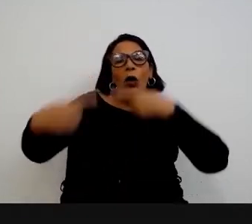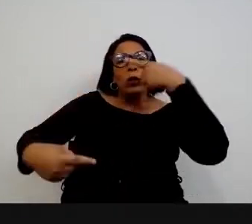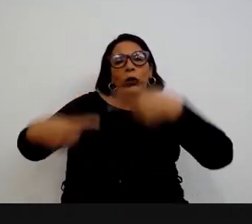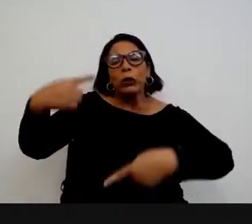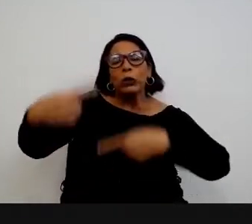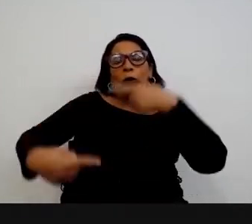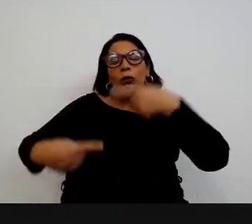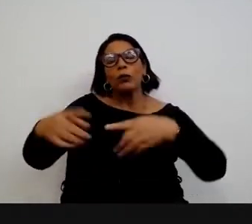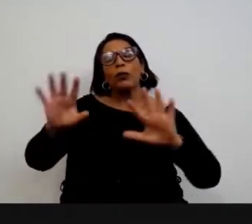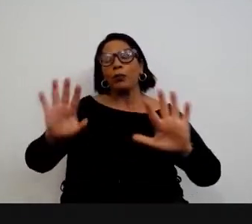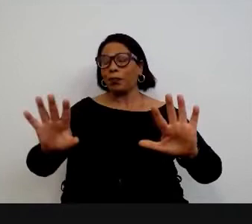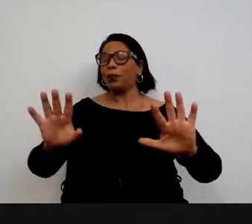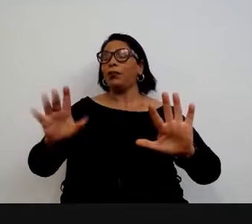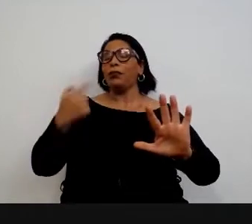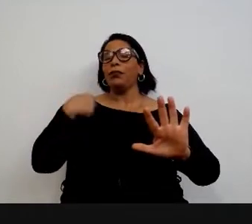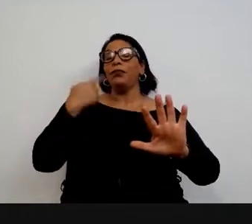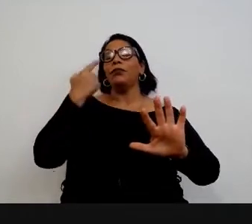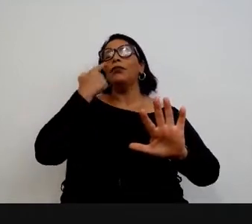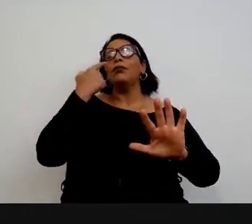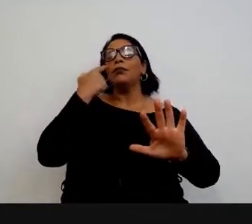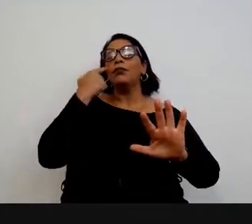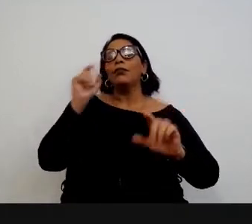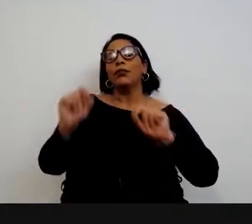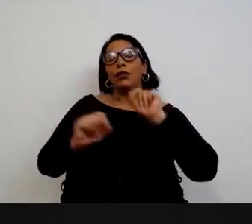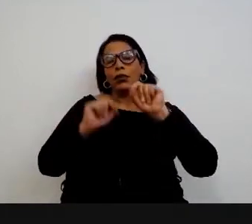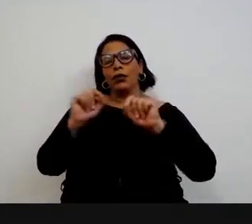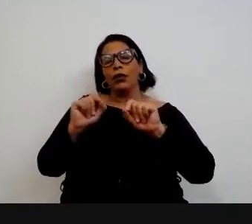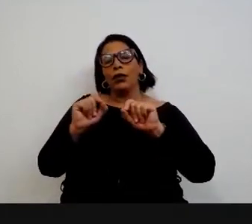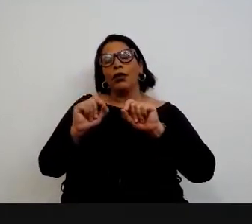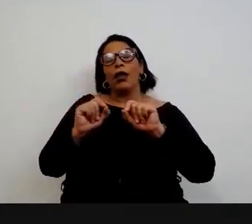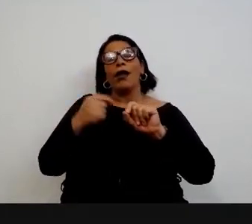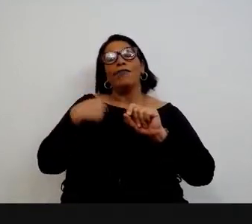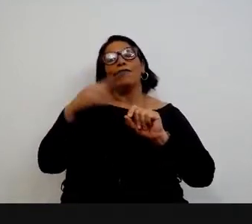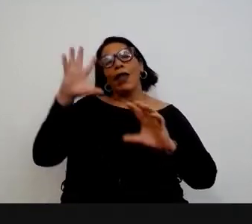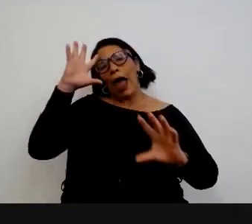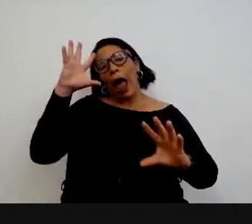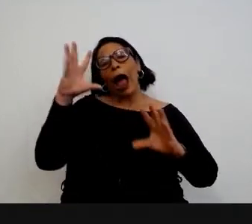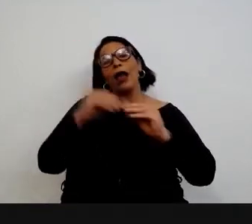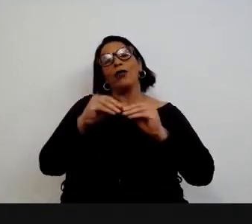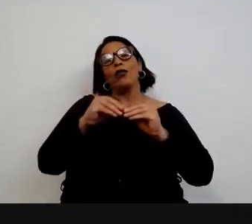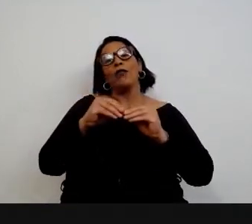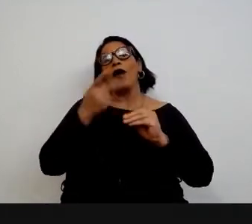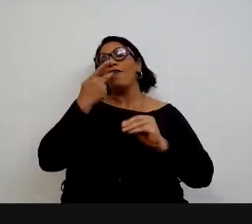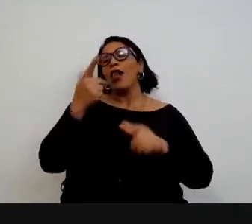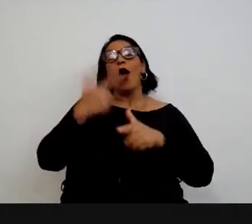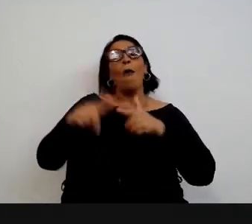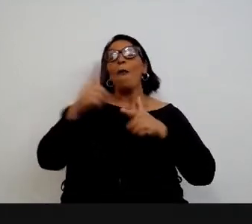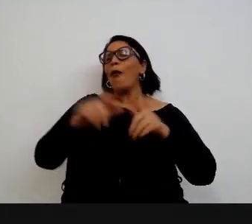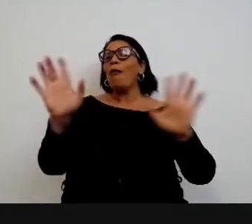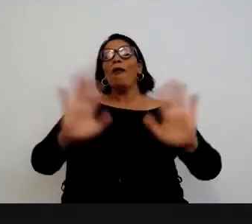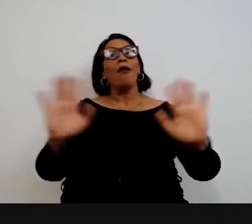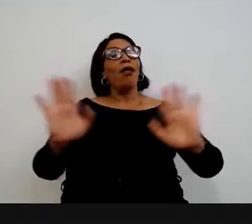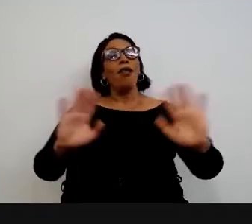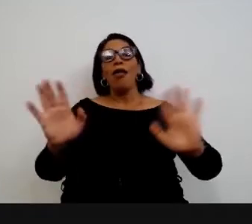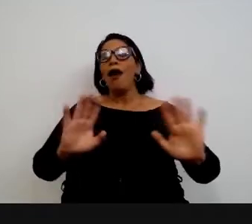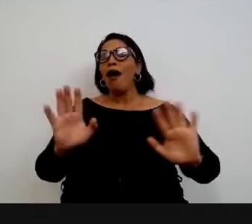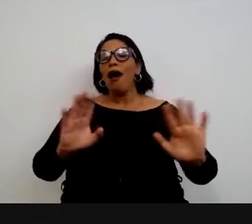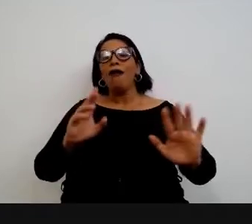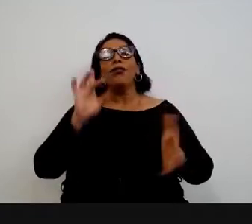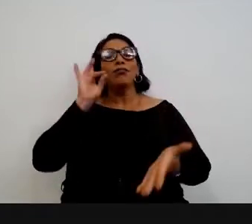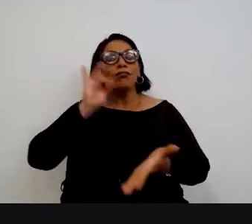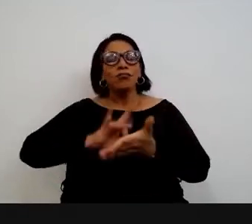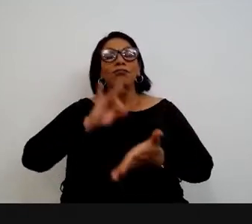discussão. Mas acabamos concluindo que isso não seria um problema. Na